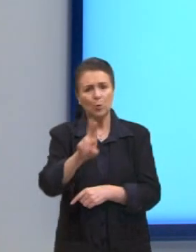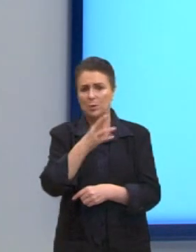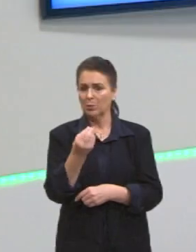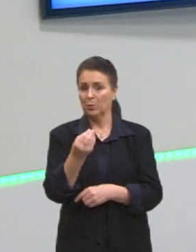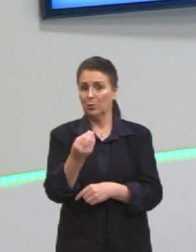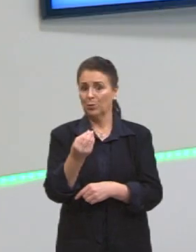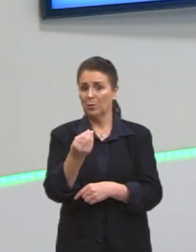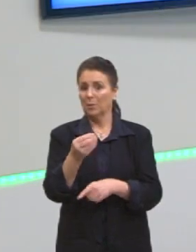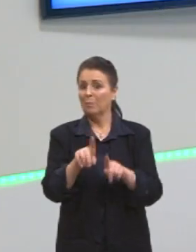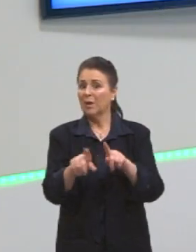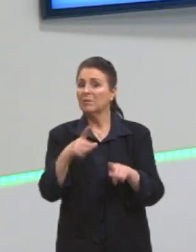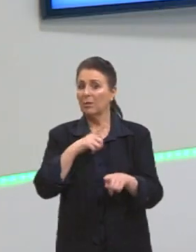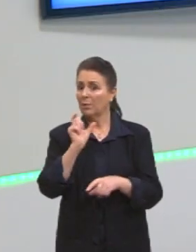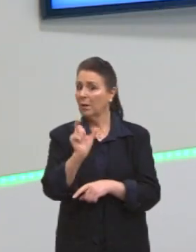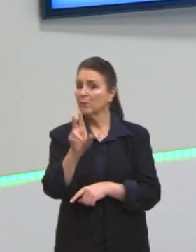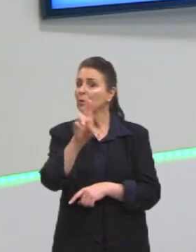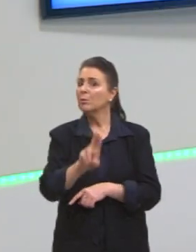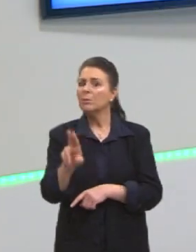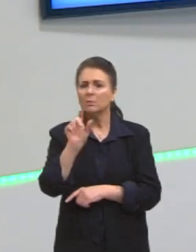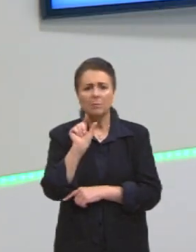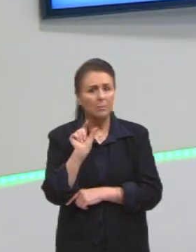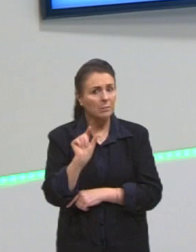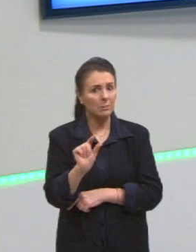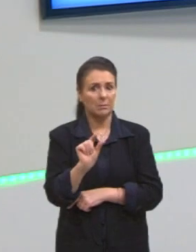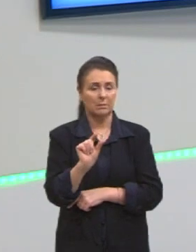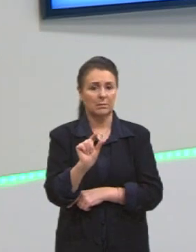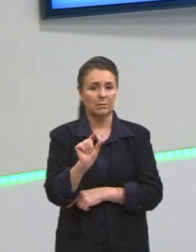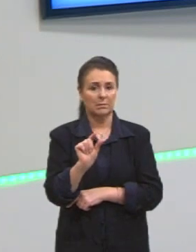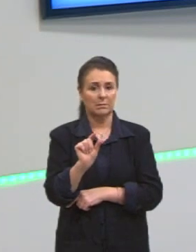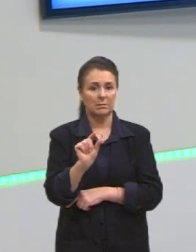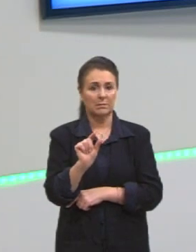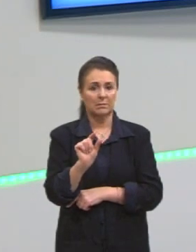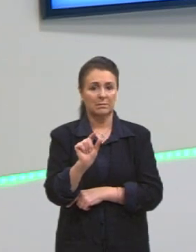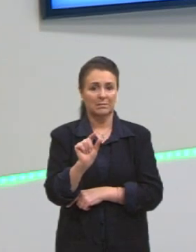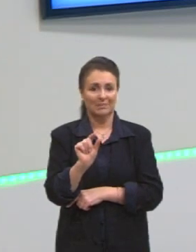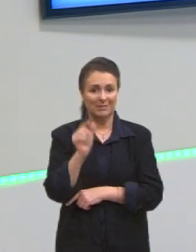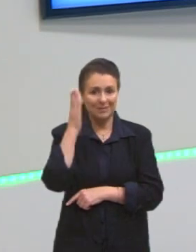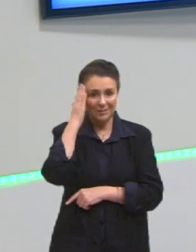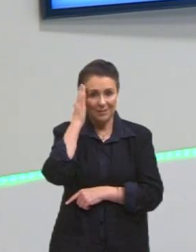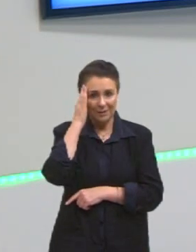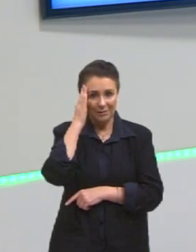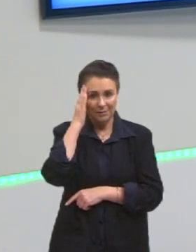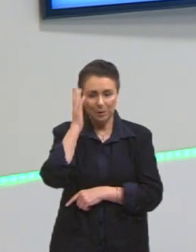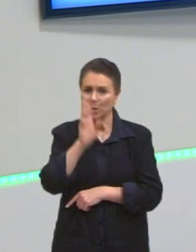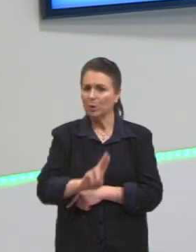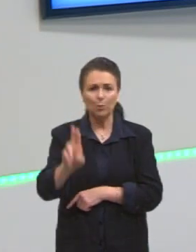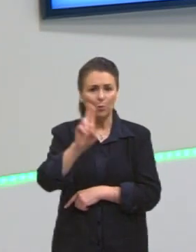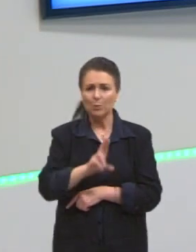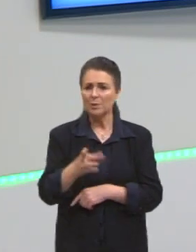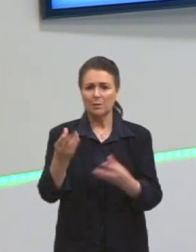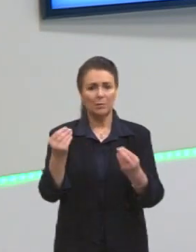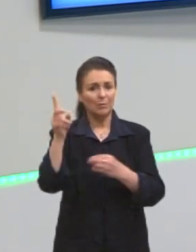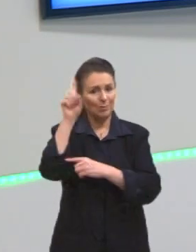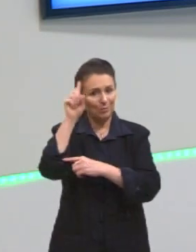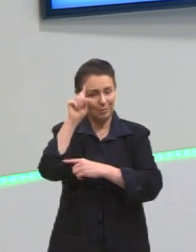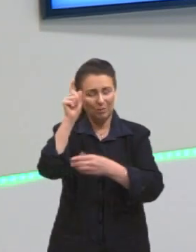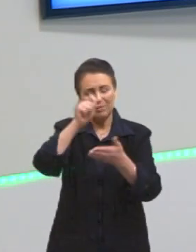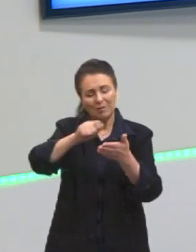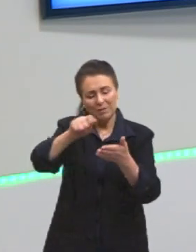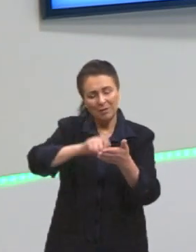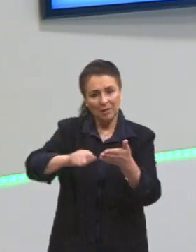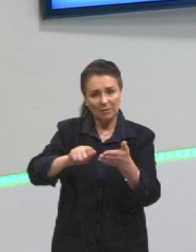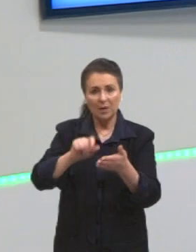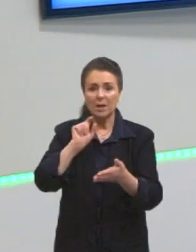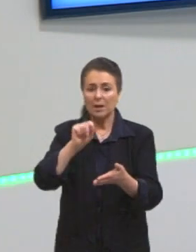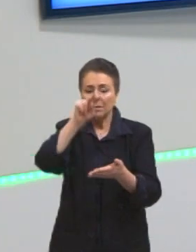Mas a gente tem os estrangeirismos que são menos acessíveis, né? Ao nosso cotidiano. Então, muitas vezes a gente escreve e